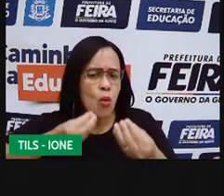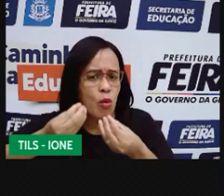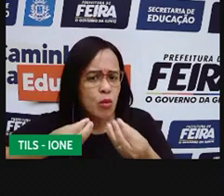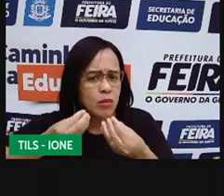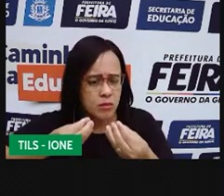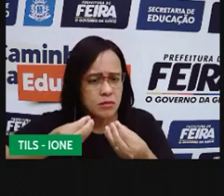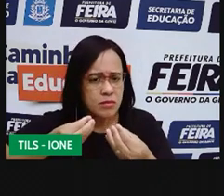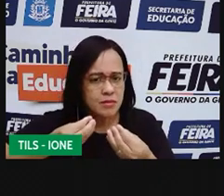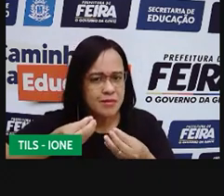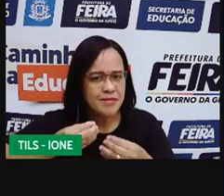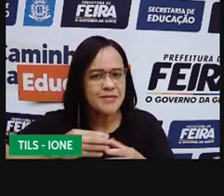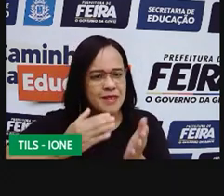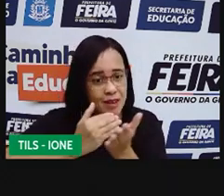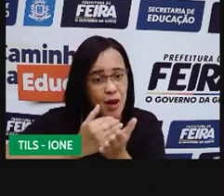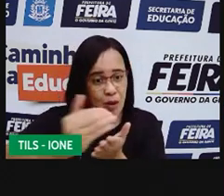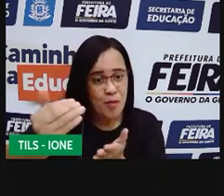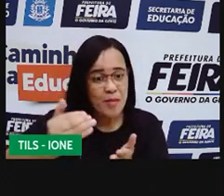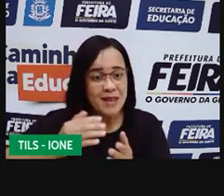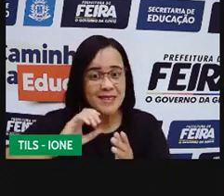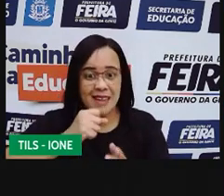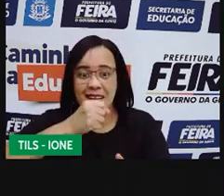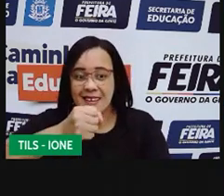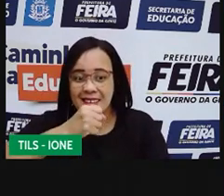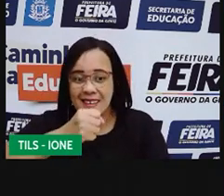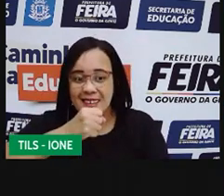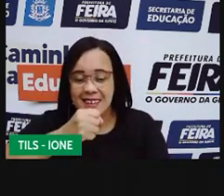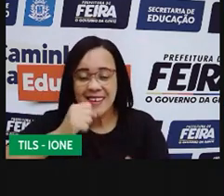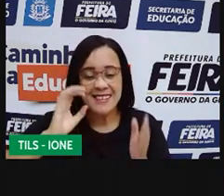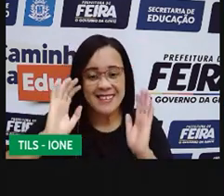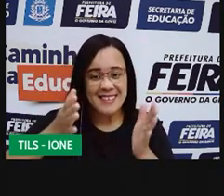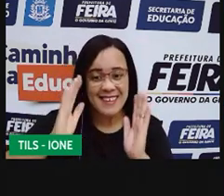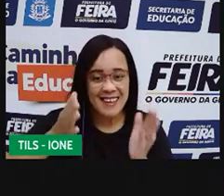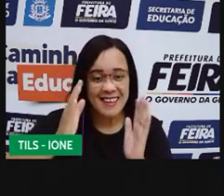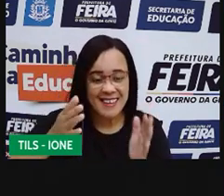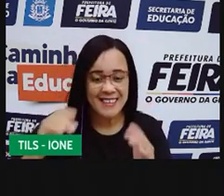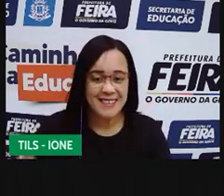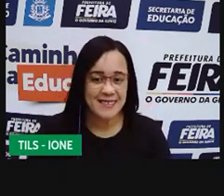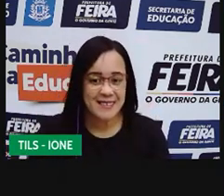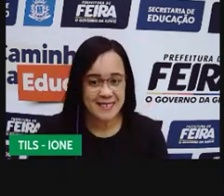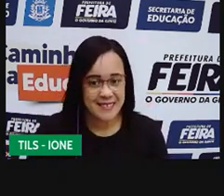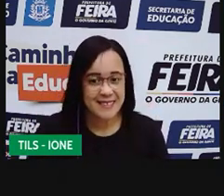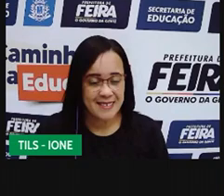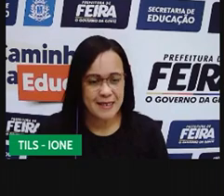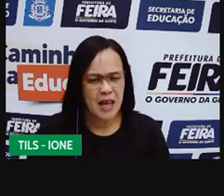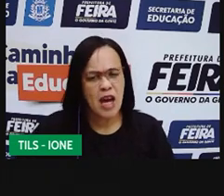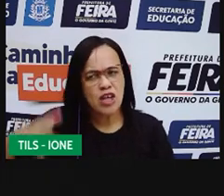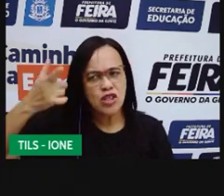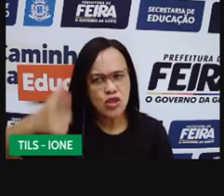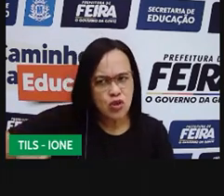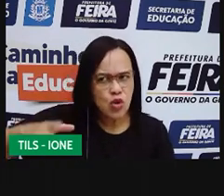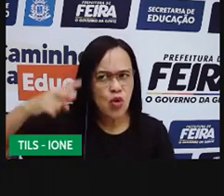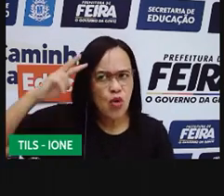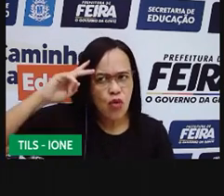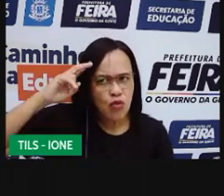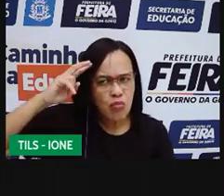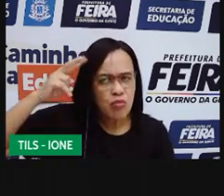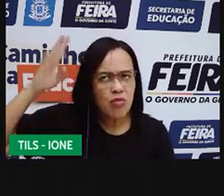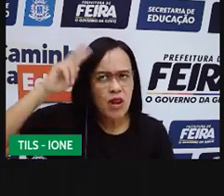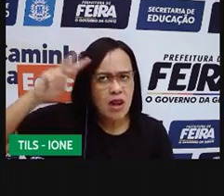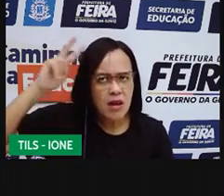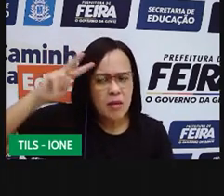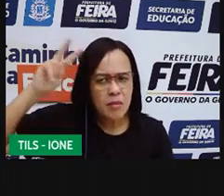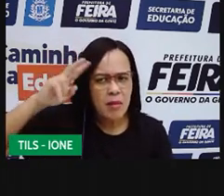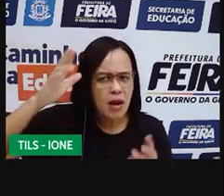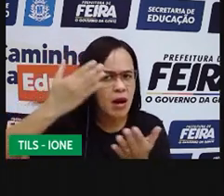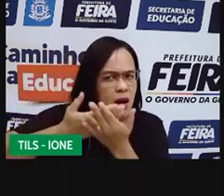Vamos começar já com umas entrevistas. O que você acha da gente que é passar o que vimos na aula? E a tarefa que a professora passou